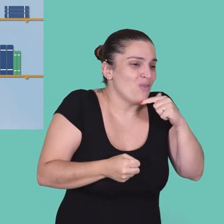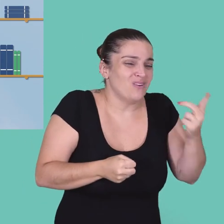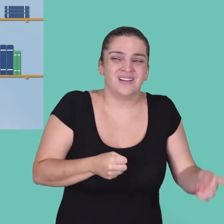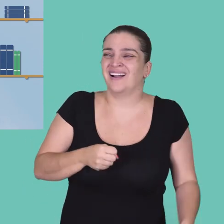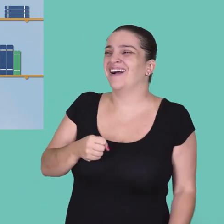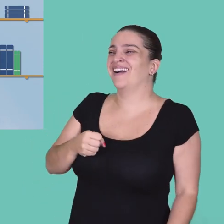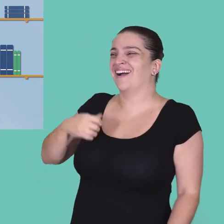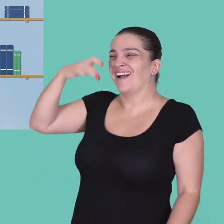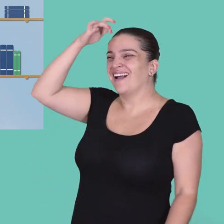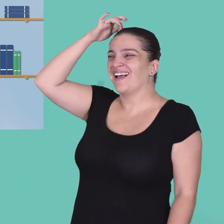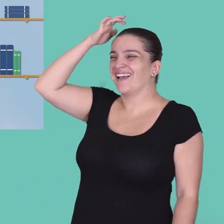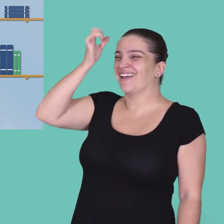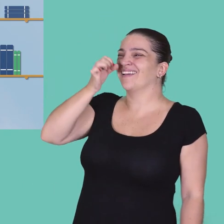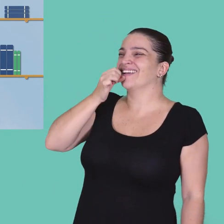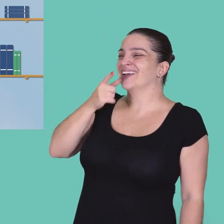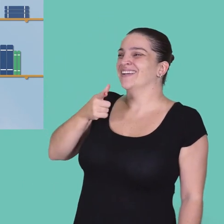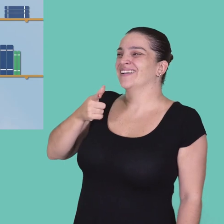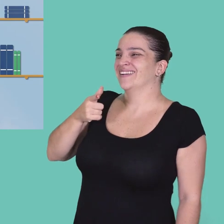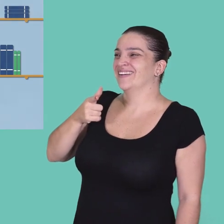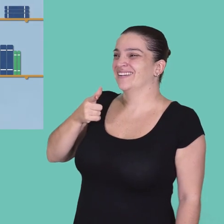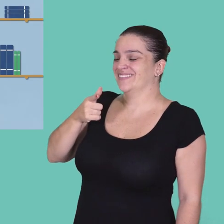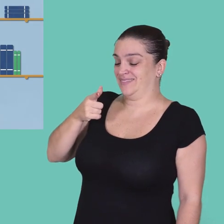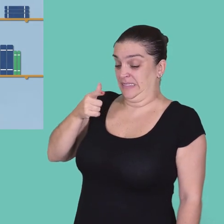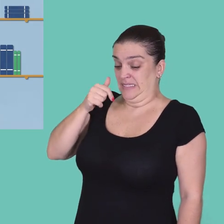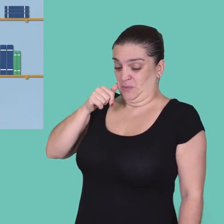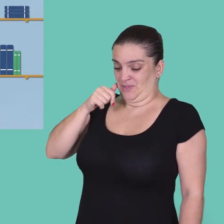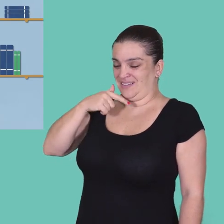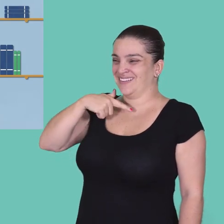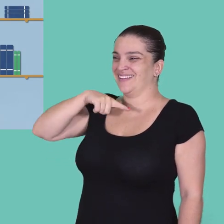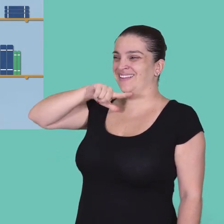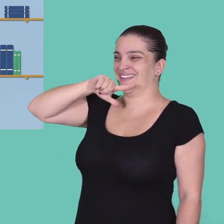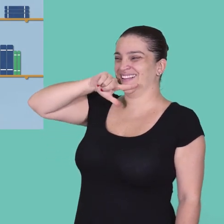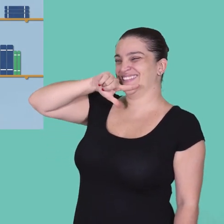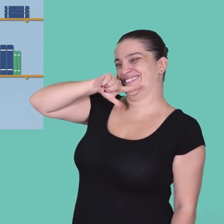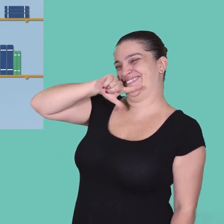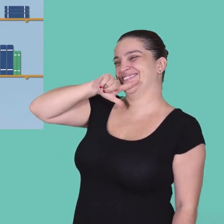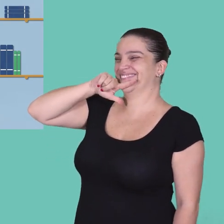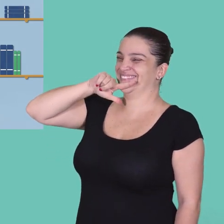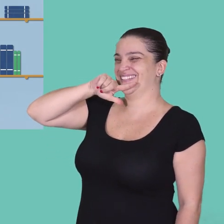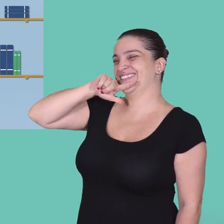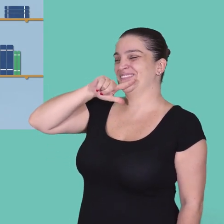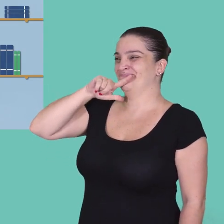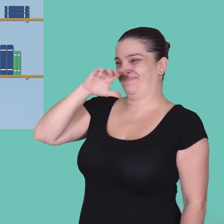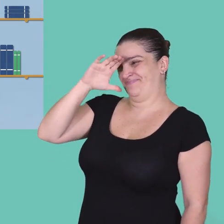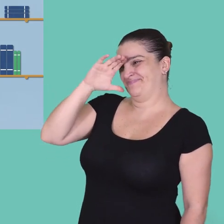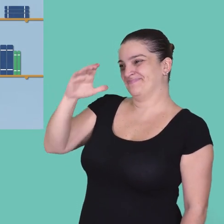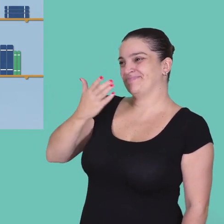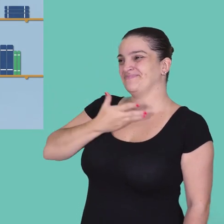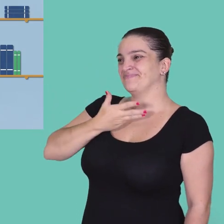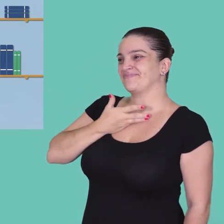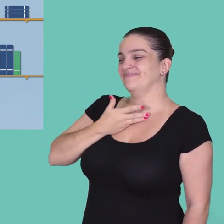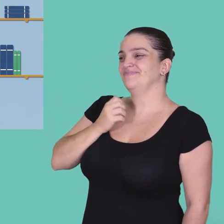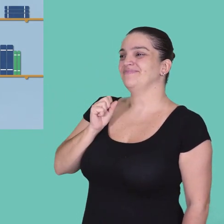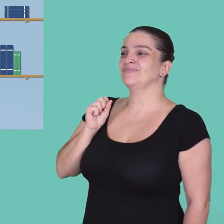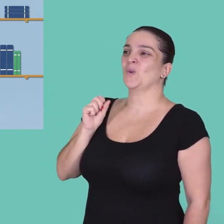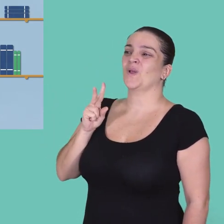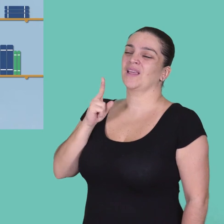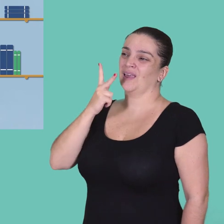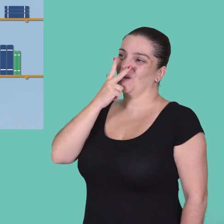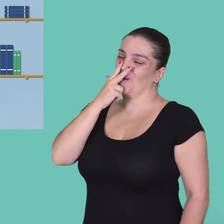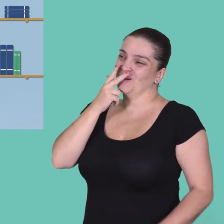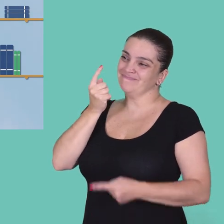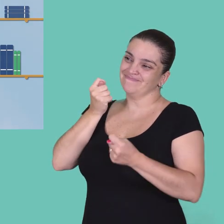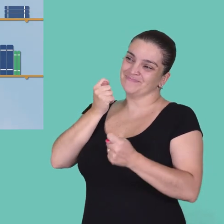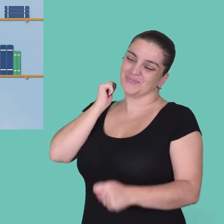Ah, é muito engraçado. Nesse momento o a gente faz é dar uma risadinha amarela pra não perder o amigo e não se estressar